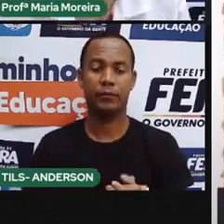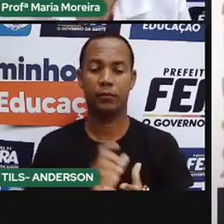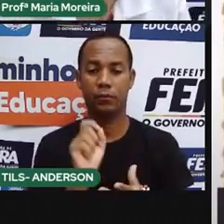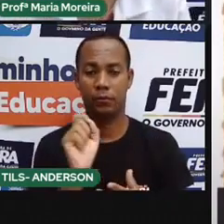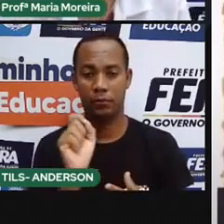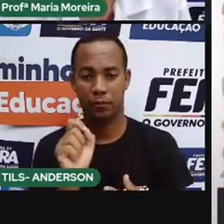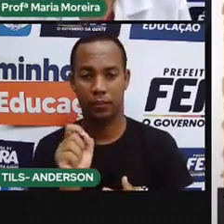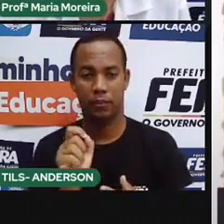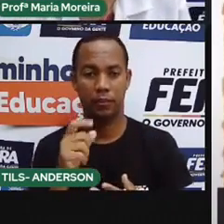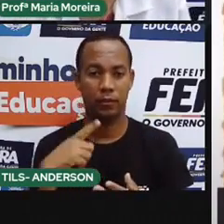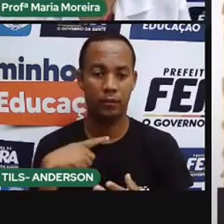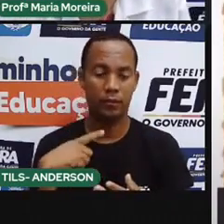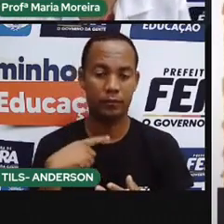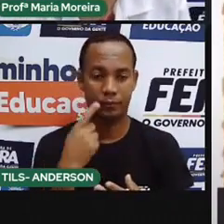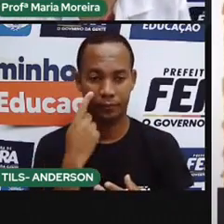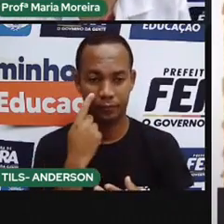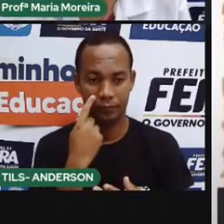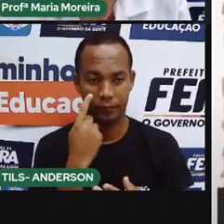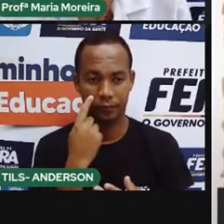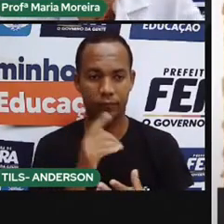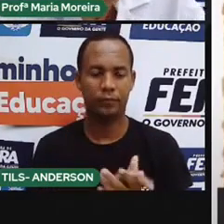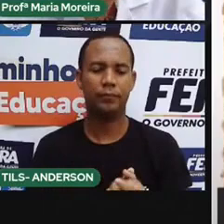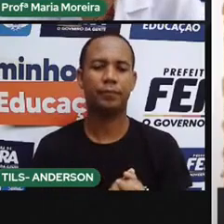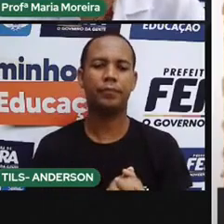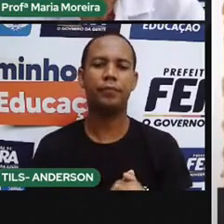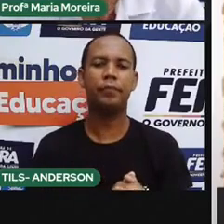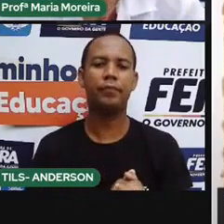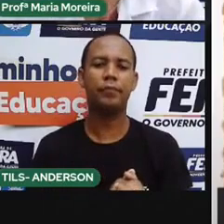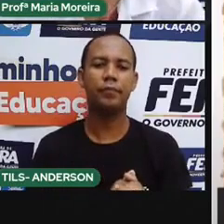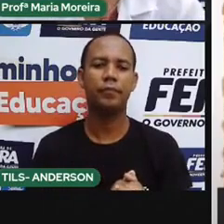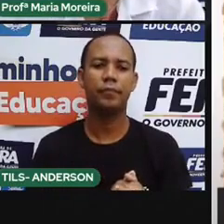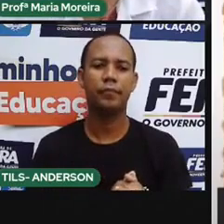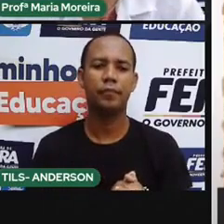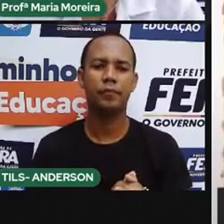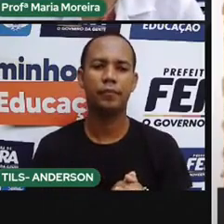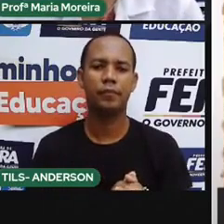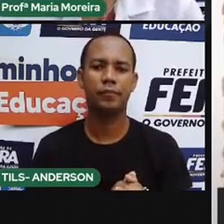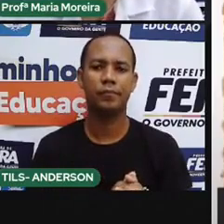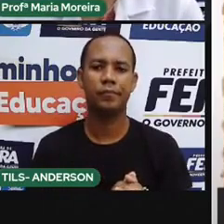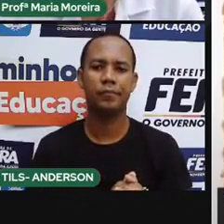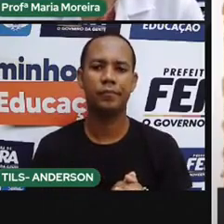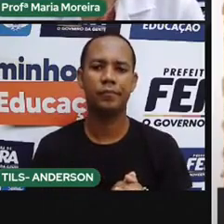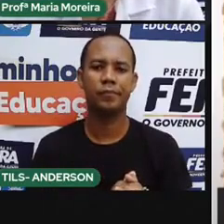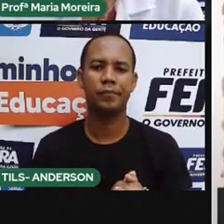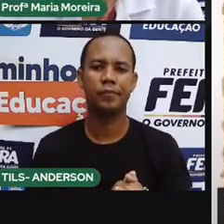beleza, certo? Então, lá dar seguimento ao nosso ato. Deixa eu dar uma saída aqui do vídeo.